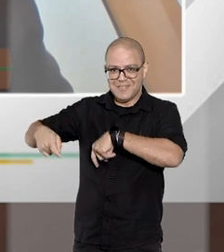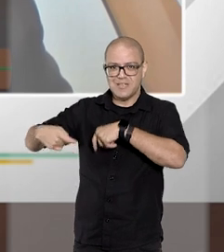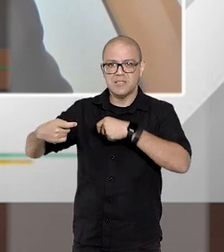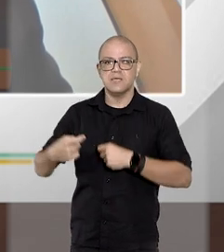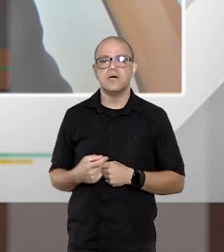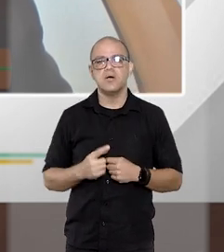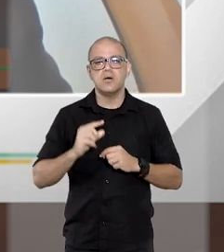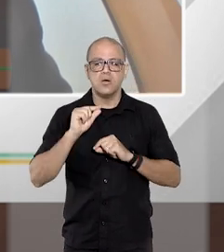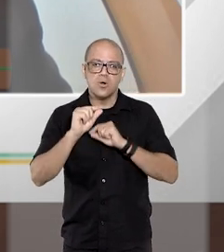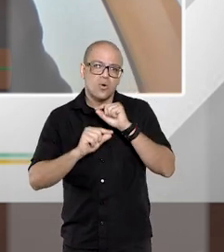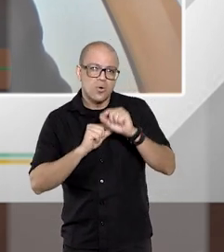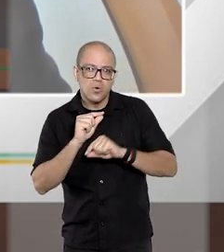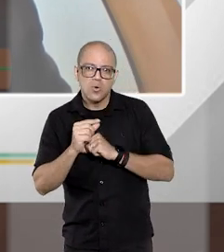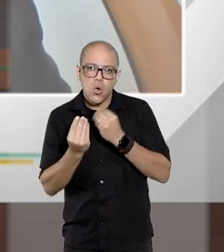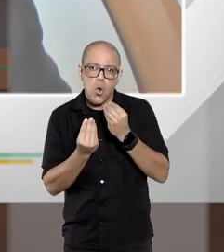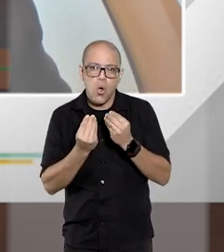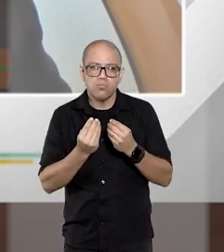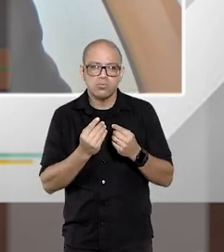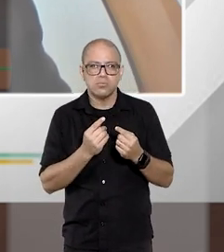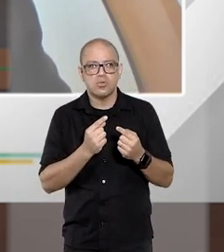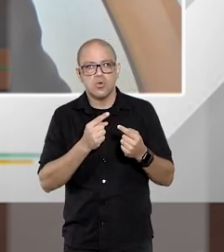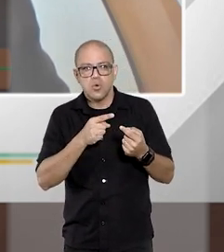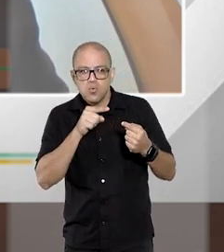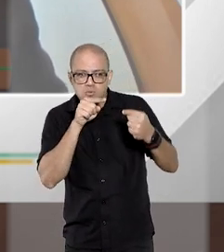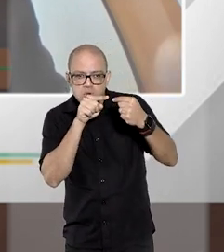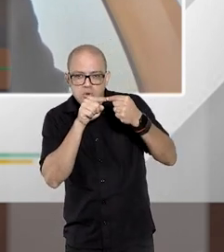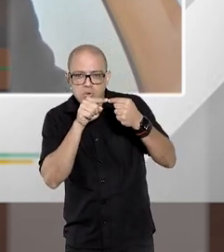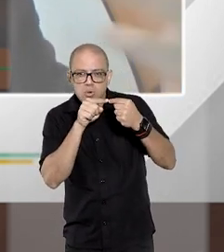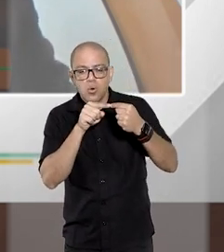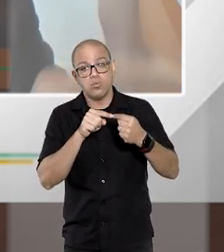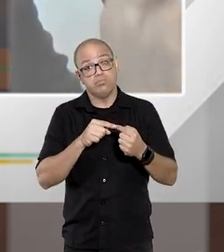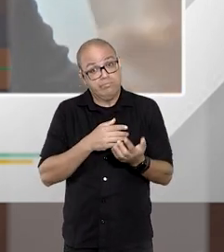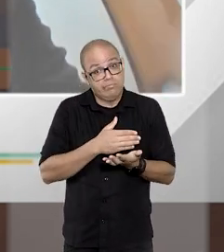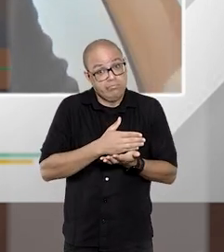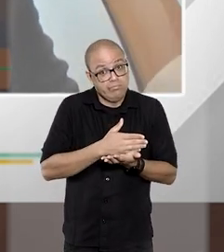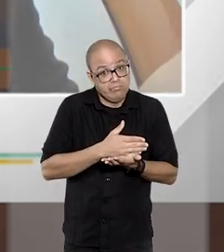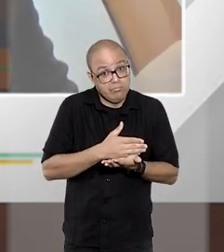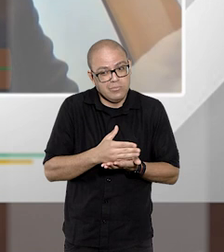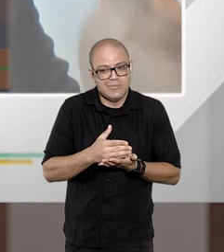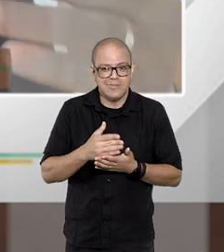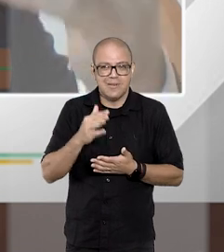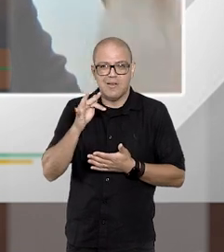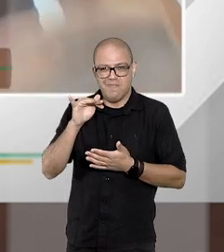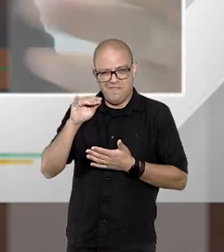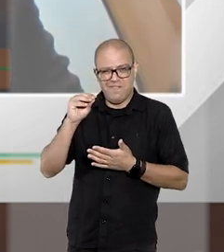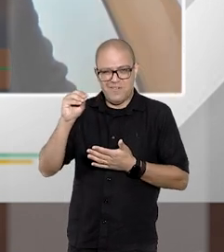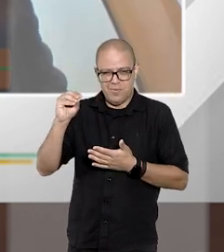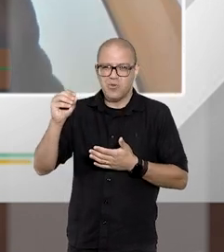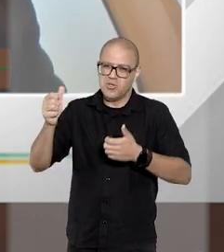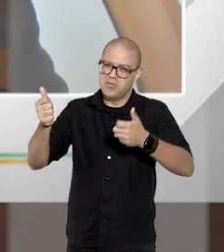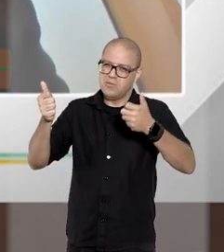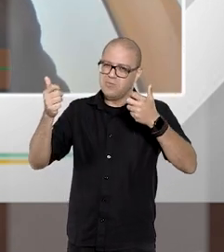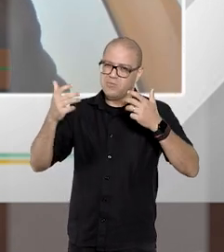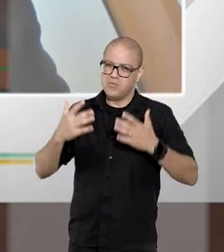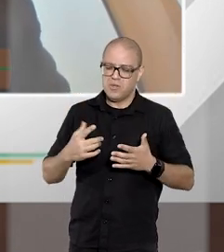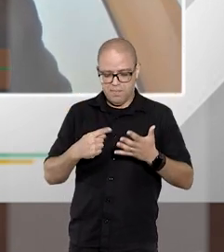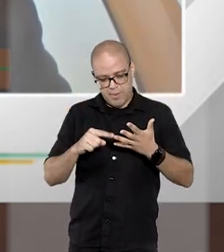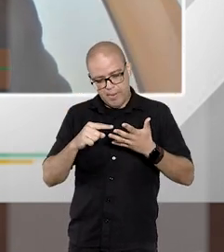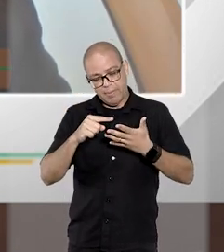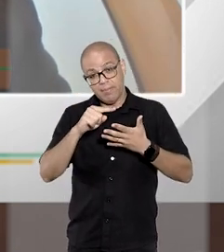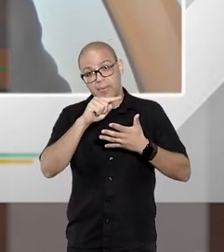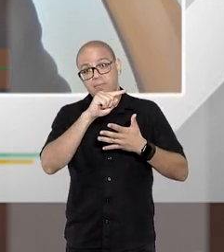de como compatibilizar já que um dos princípios o Dr. Fábio já bem enumerou